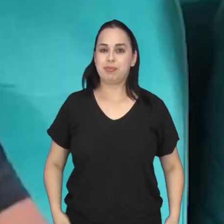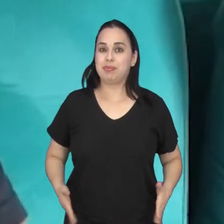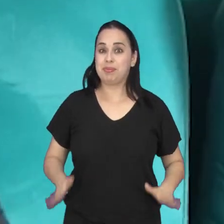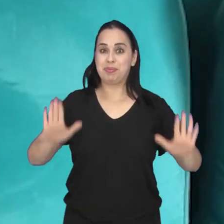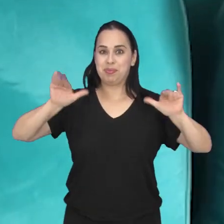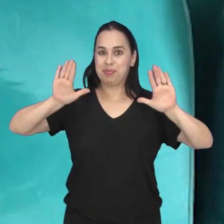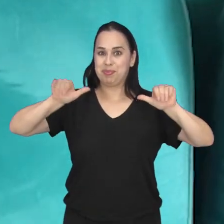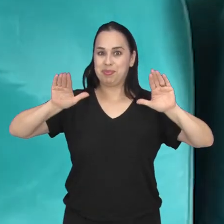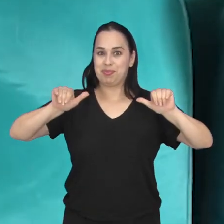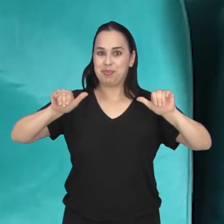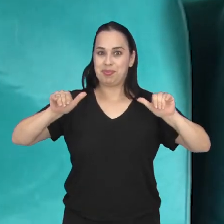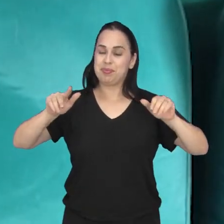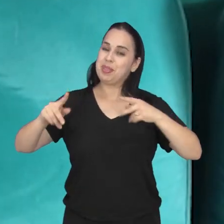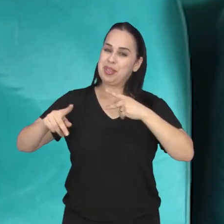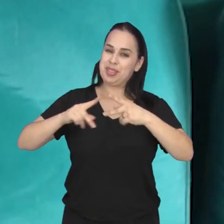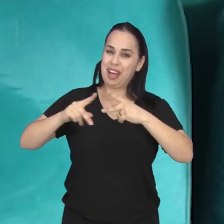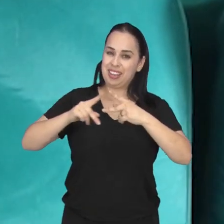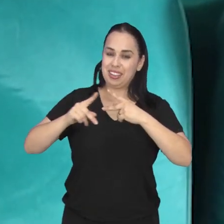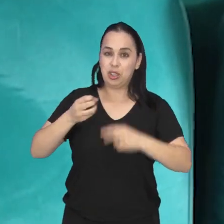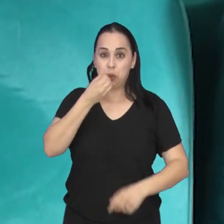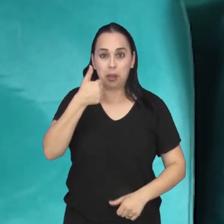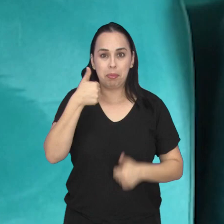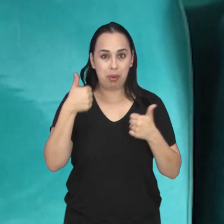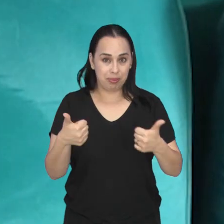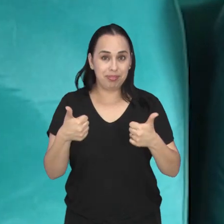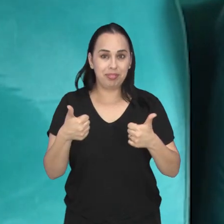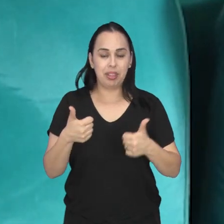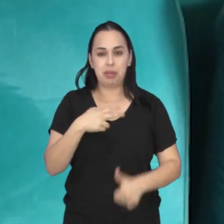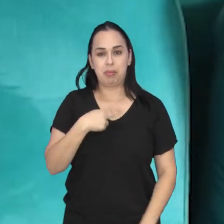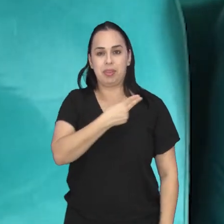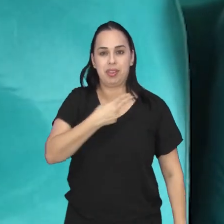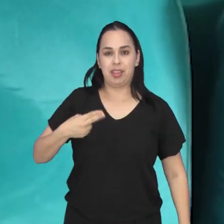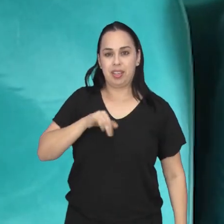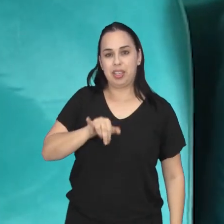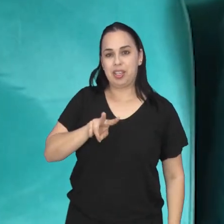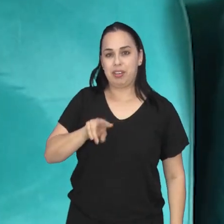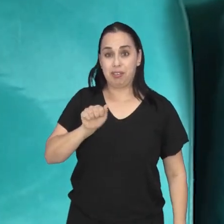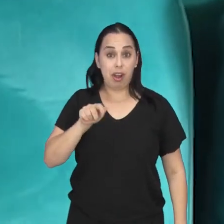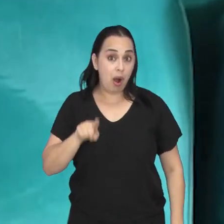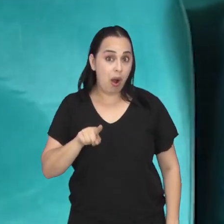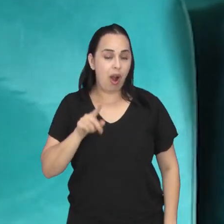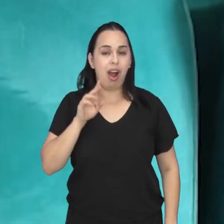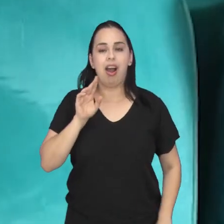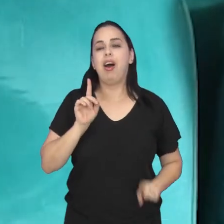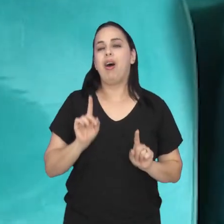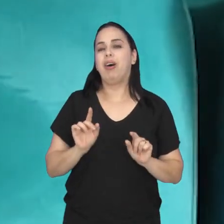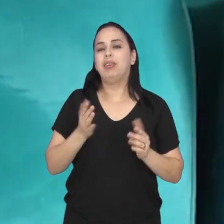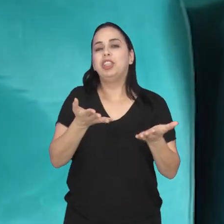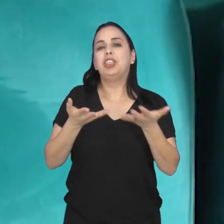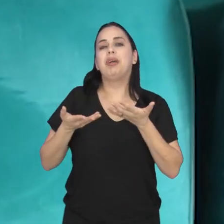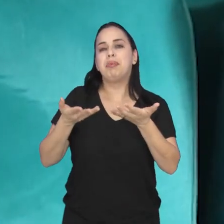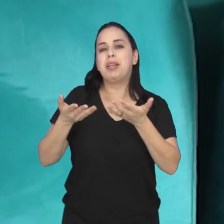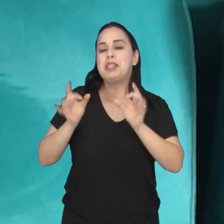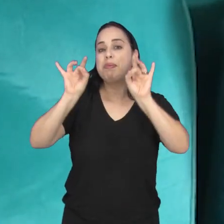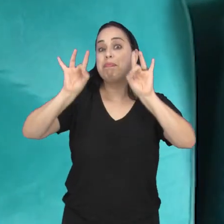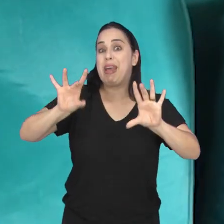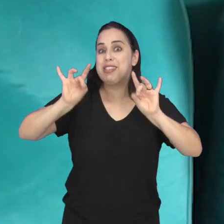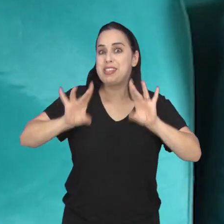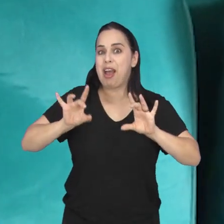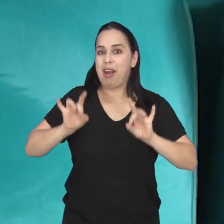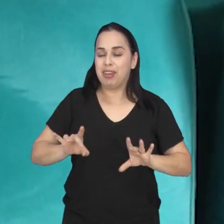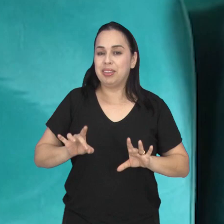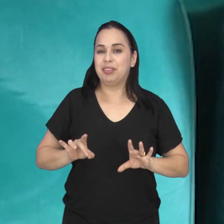Salve, salve, São José dos Campos! Tudo bem com vocês? Meu nome é Ivan Márcio e olha só, eu quero fazer um convite super